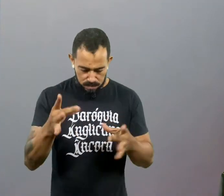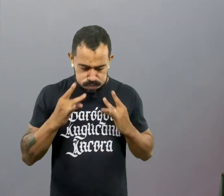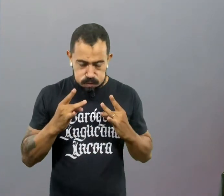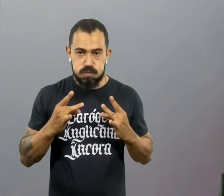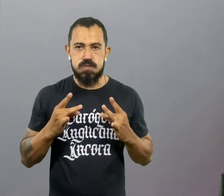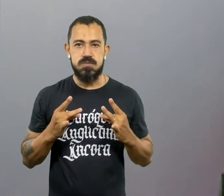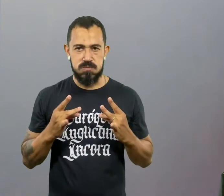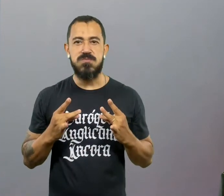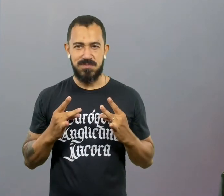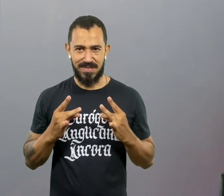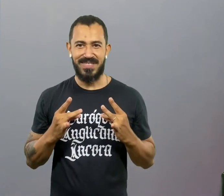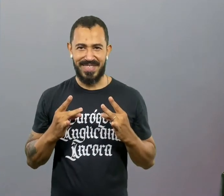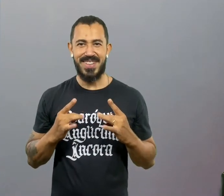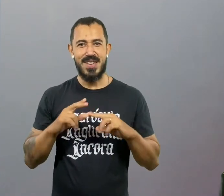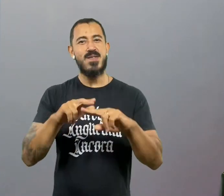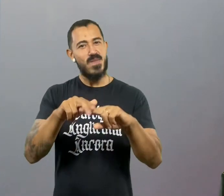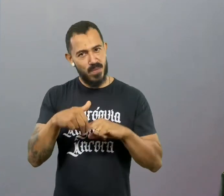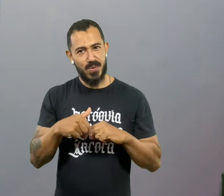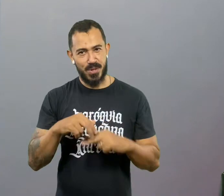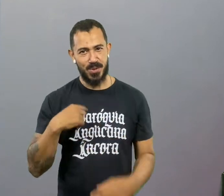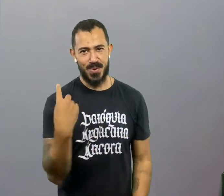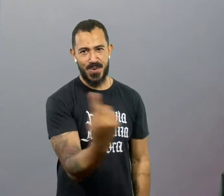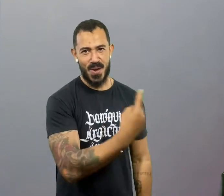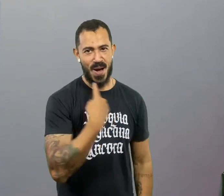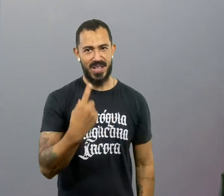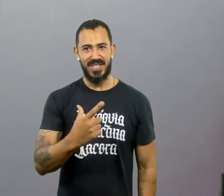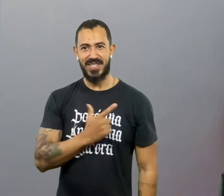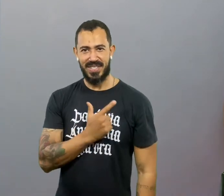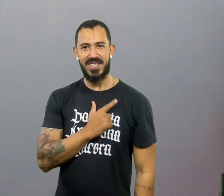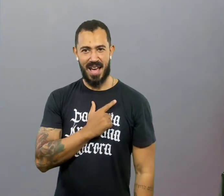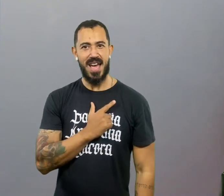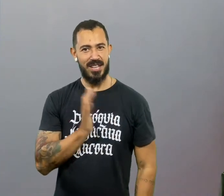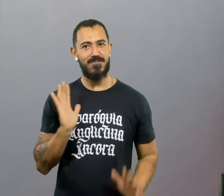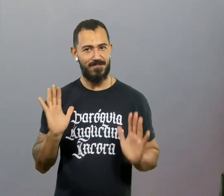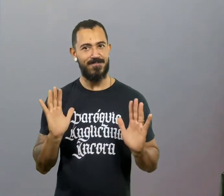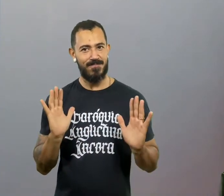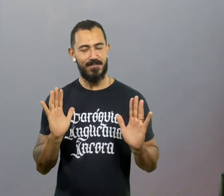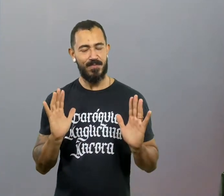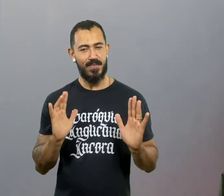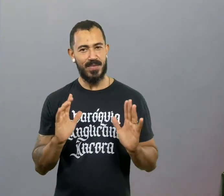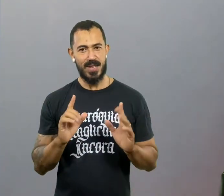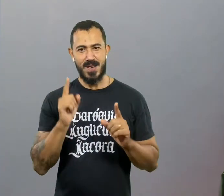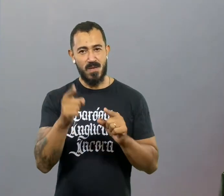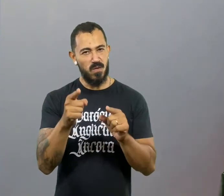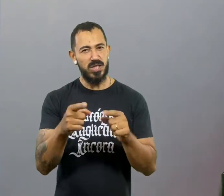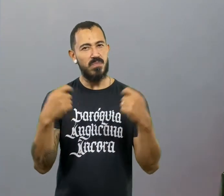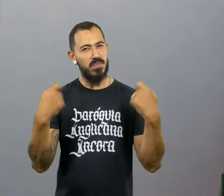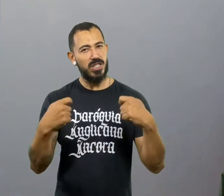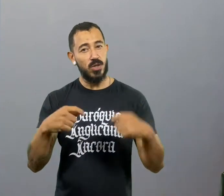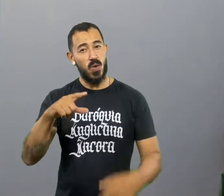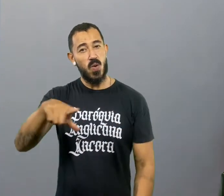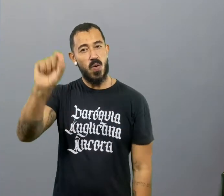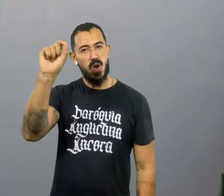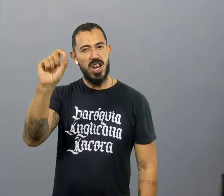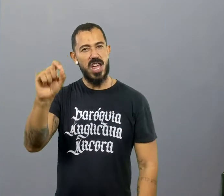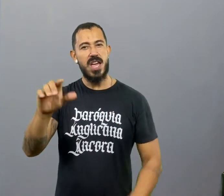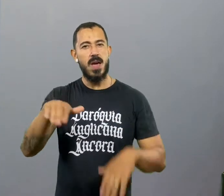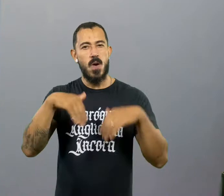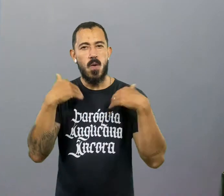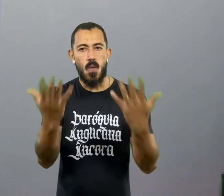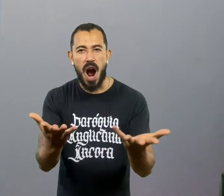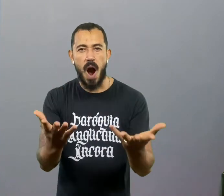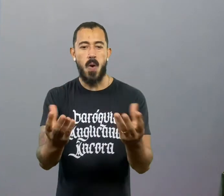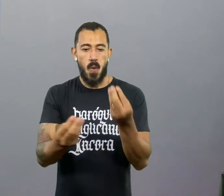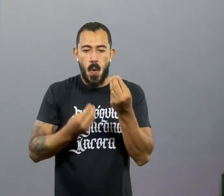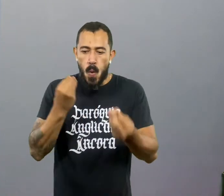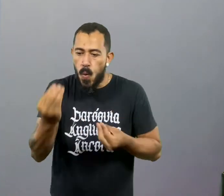existência. Então, nós somos espirituais por origem, por meio e por finalidade também. Então, saiba escolher aonde chegar, mas